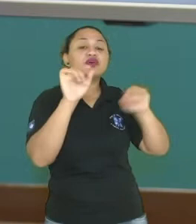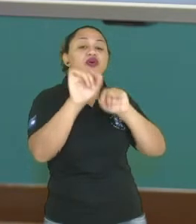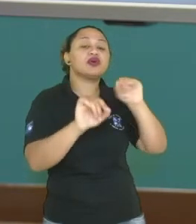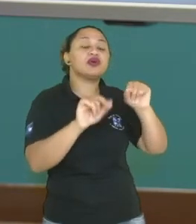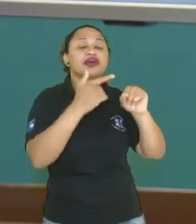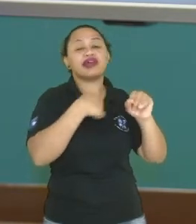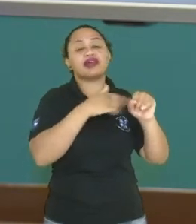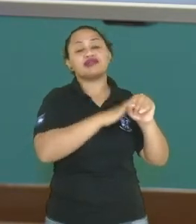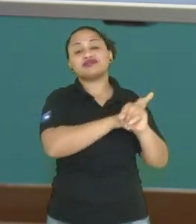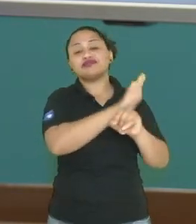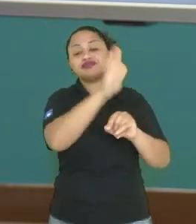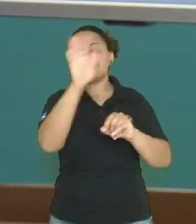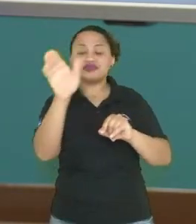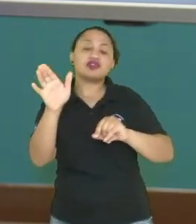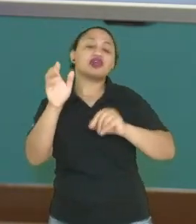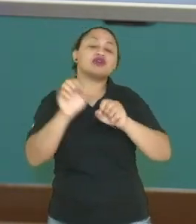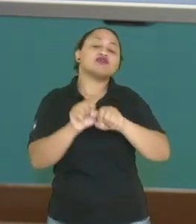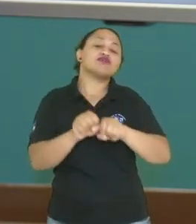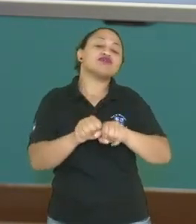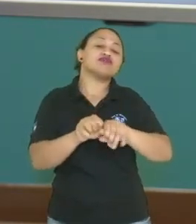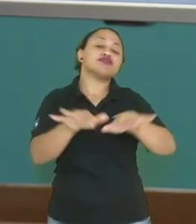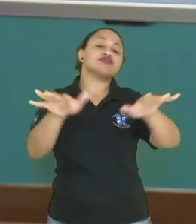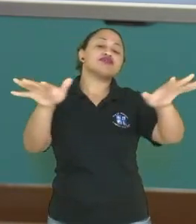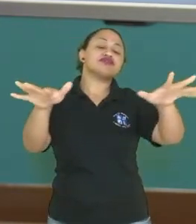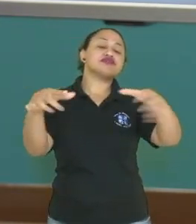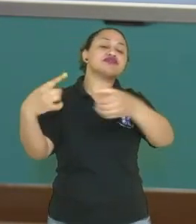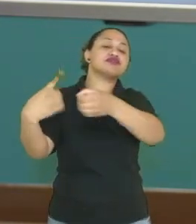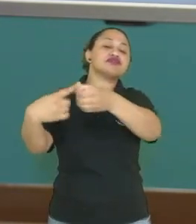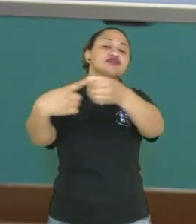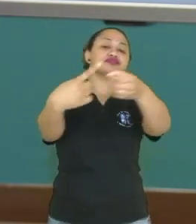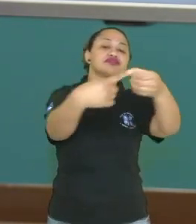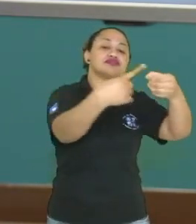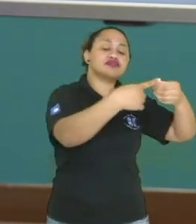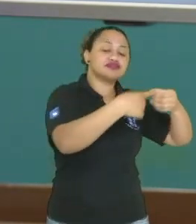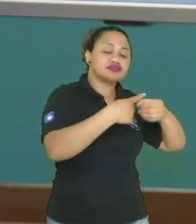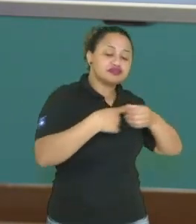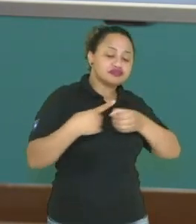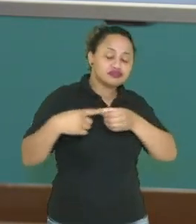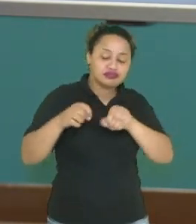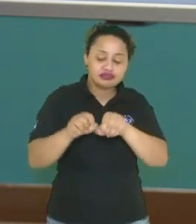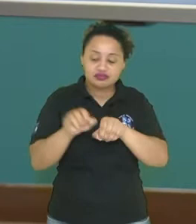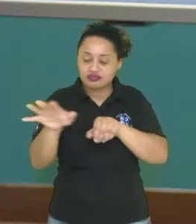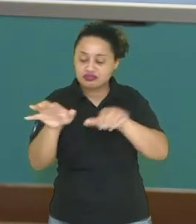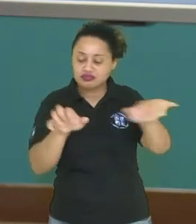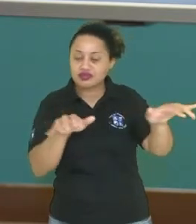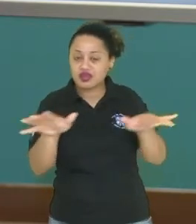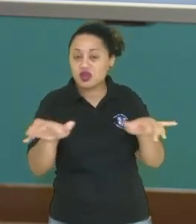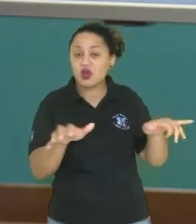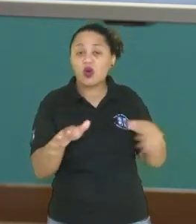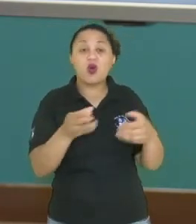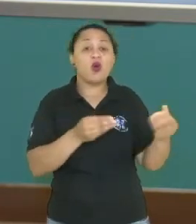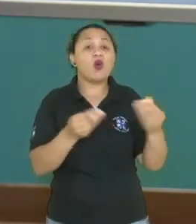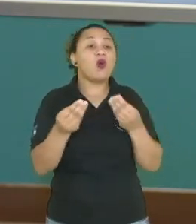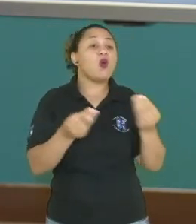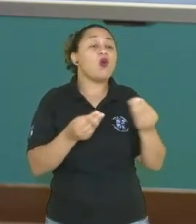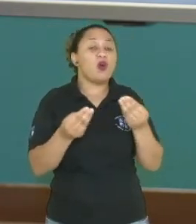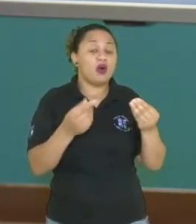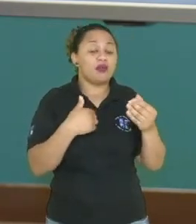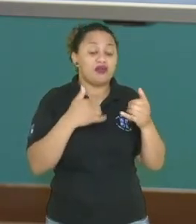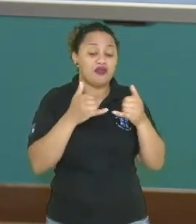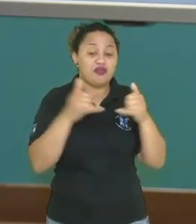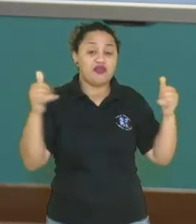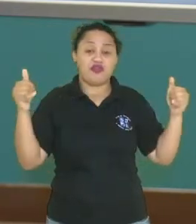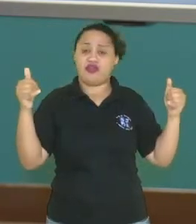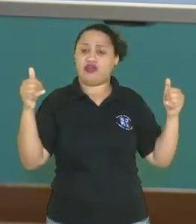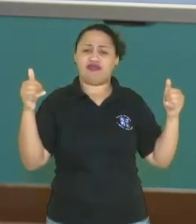direcionada, ela é distribuída para as cidades, né, para uma rede de transmissão, onde a fiação é